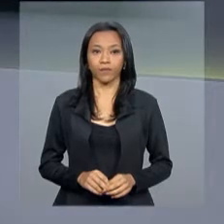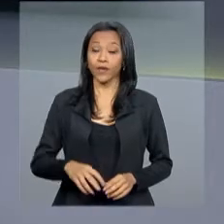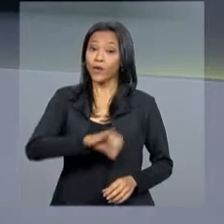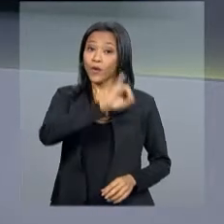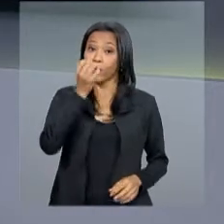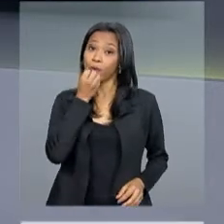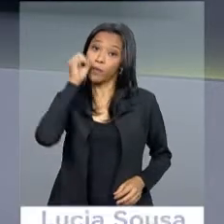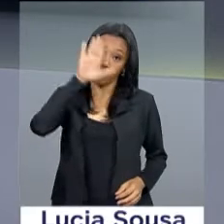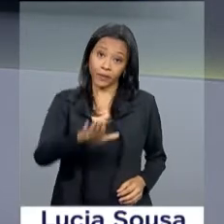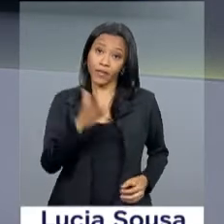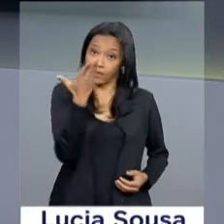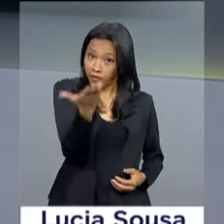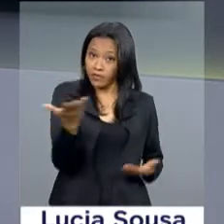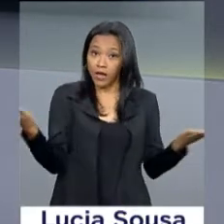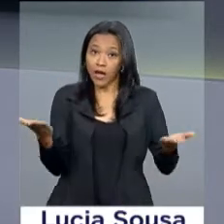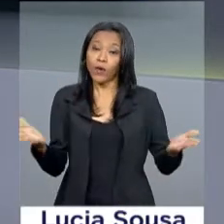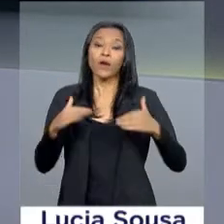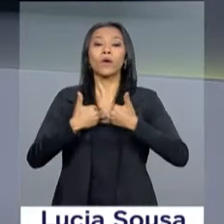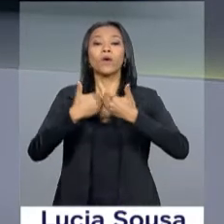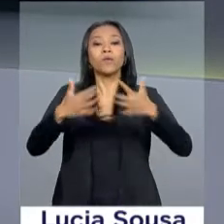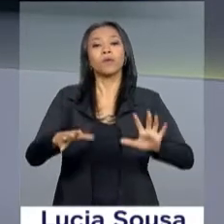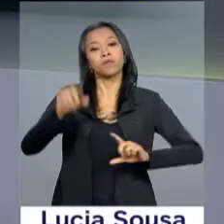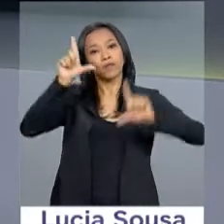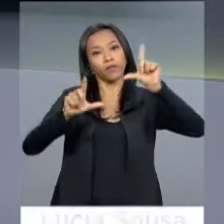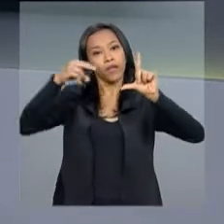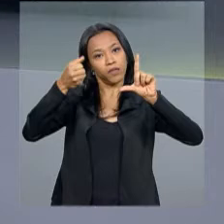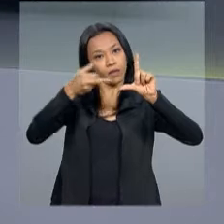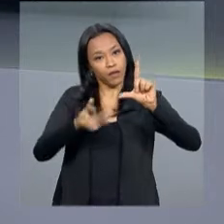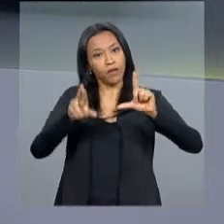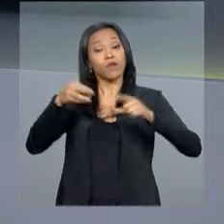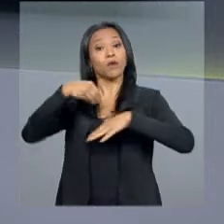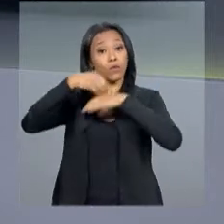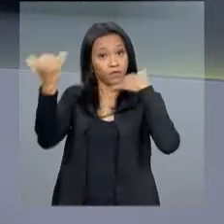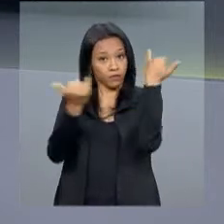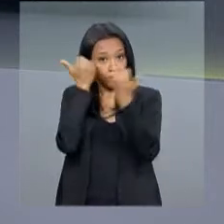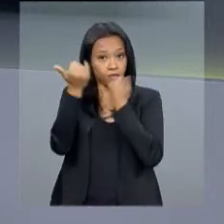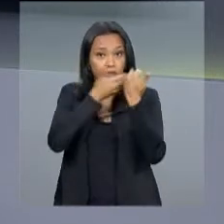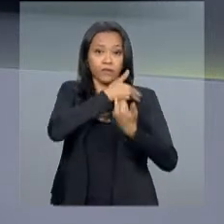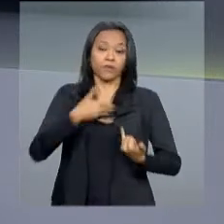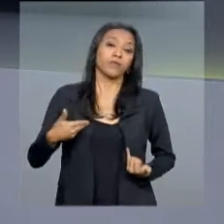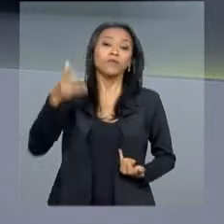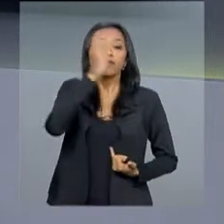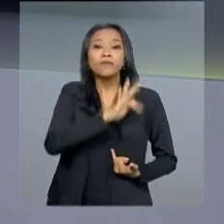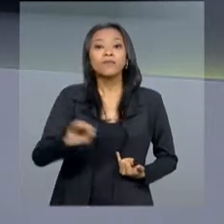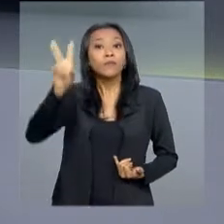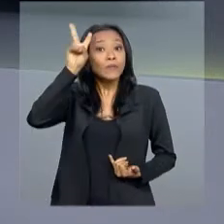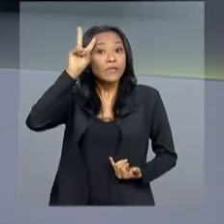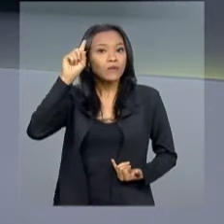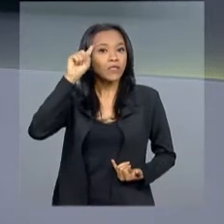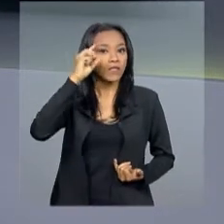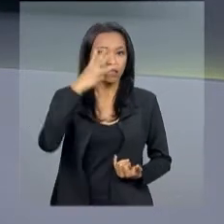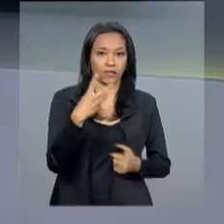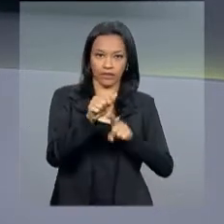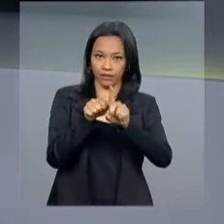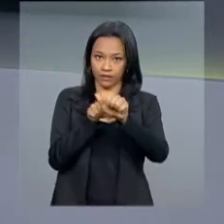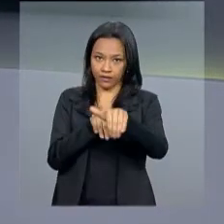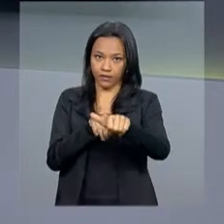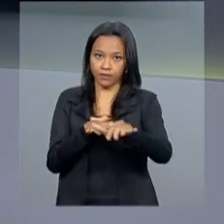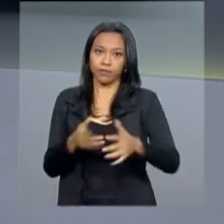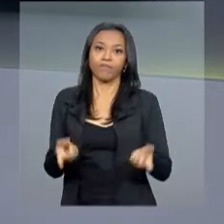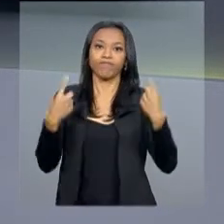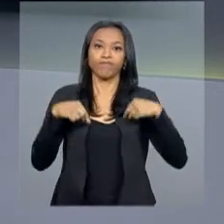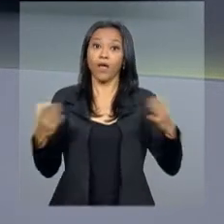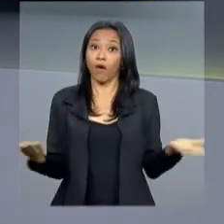Olá, boa tarde pra você. Começa agora o repórter NBR com as notícias do governo federal desta segunda-feira, 3 de setembro.